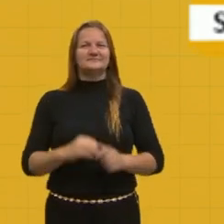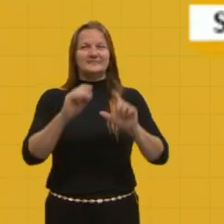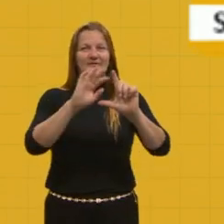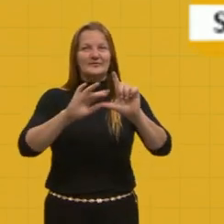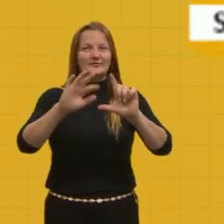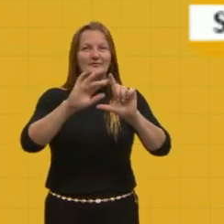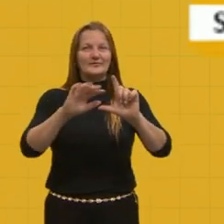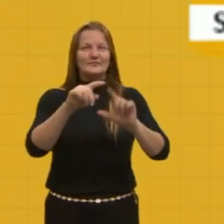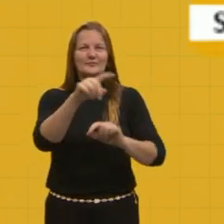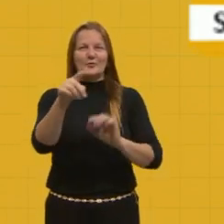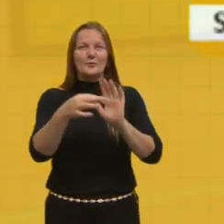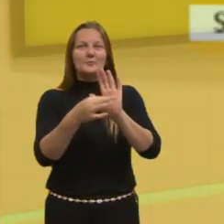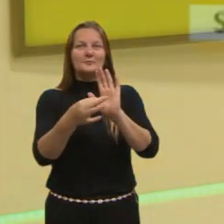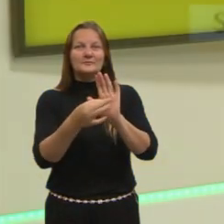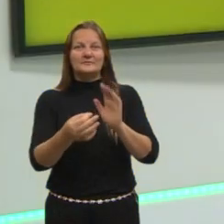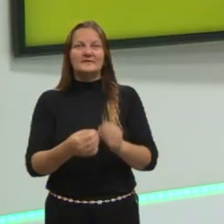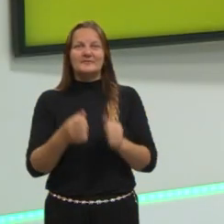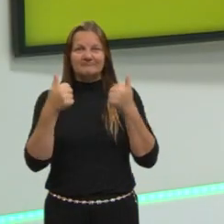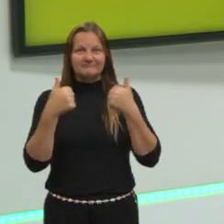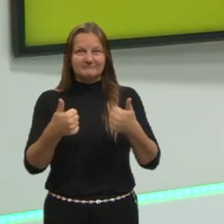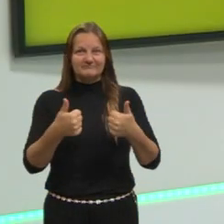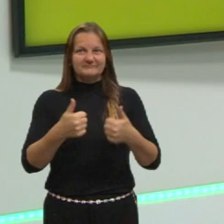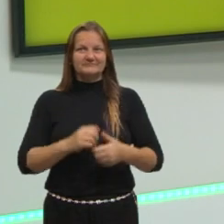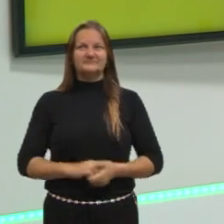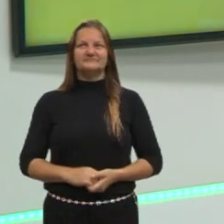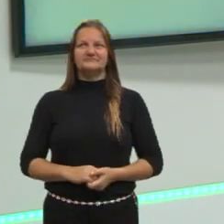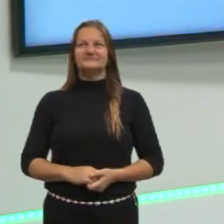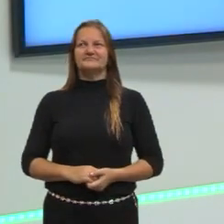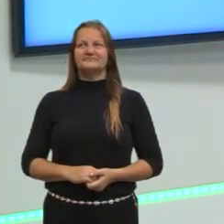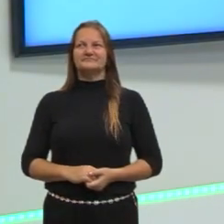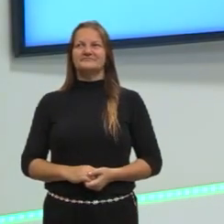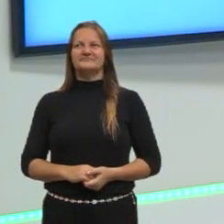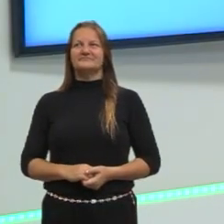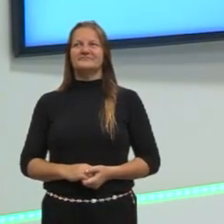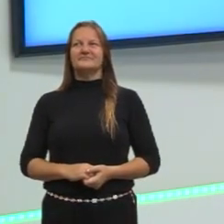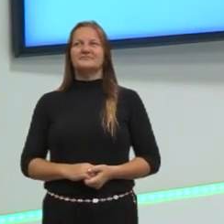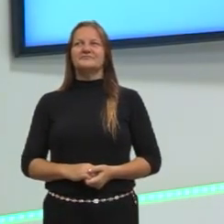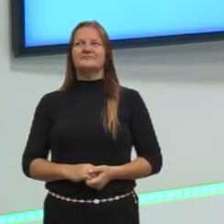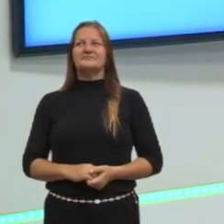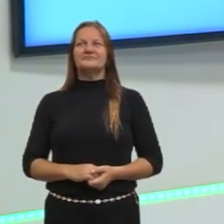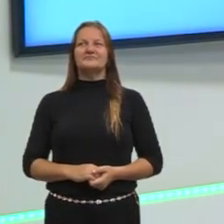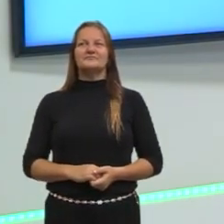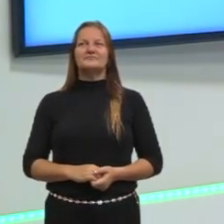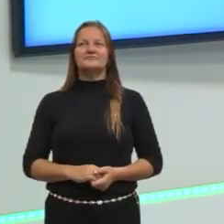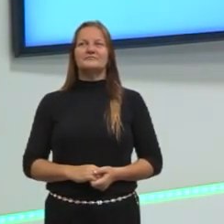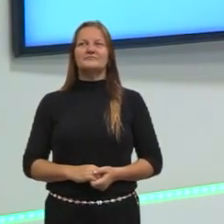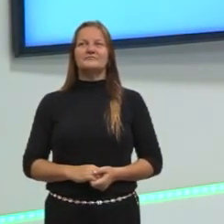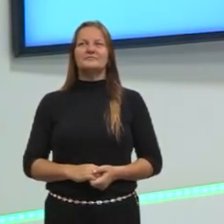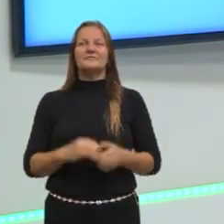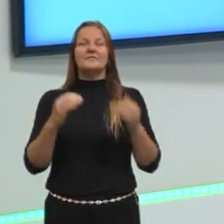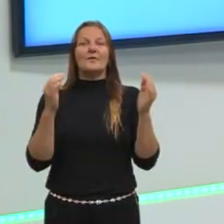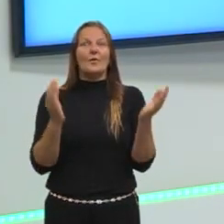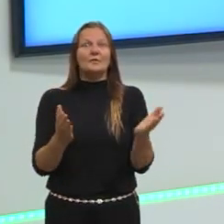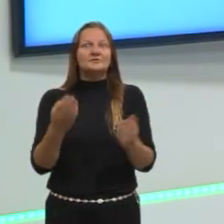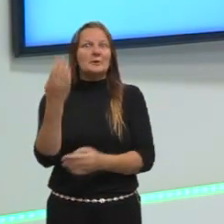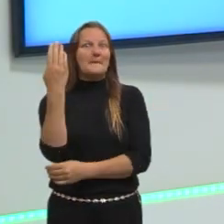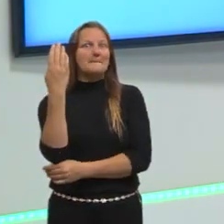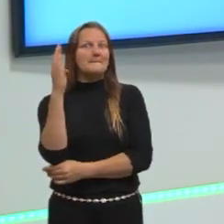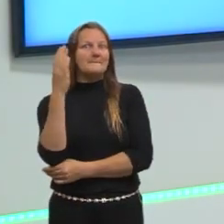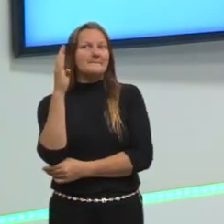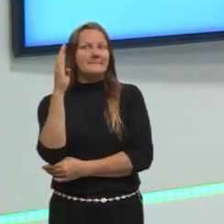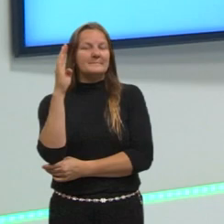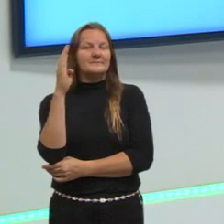e coloca lá a tua opinião. Beleza? Então, tá. Vamos, então, para a biologia,